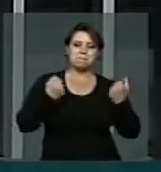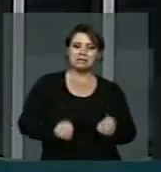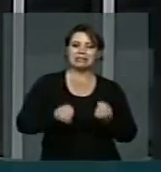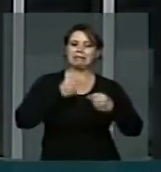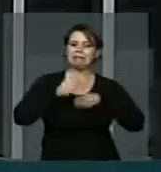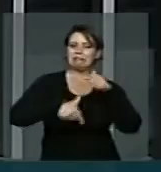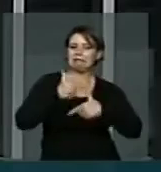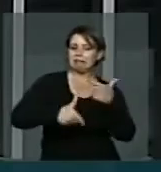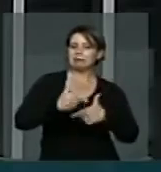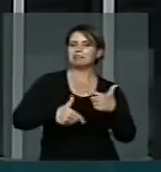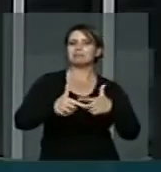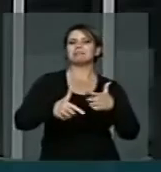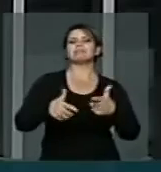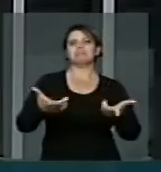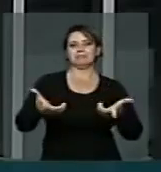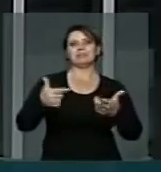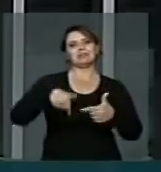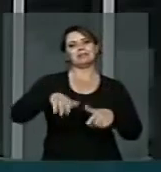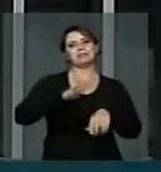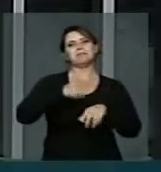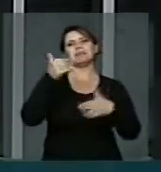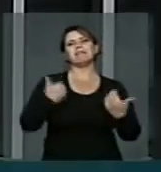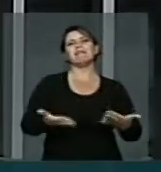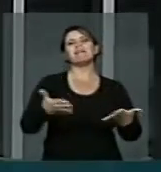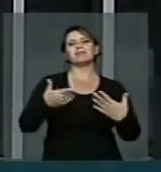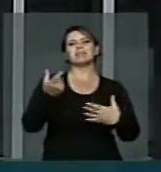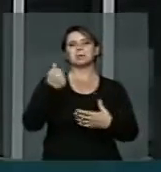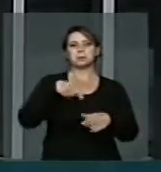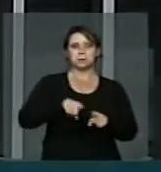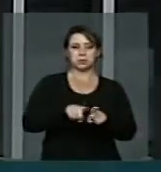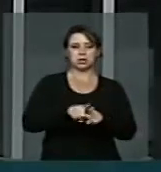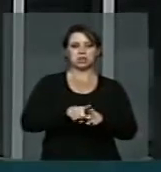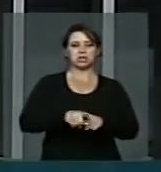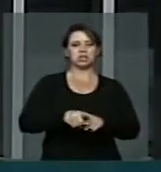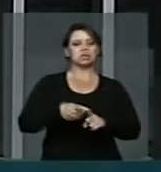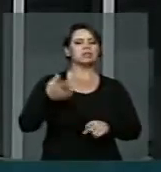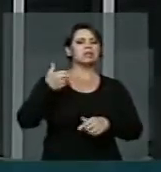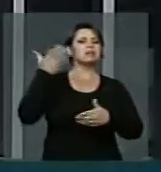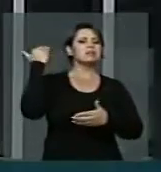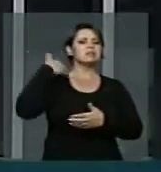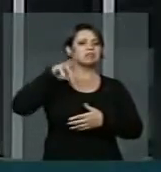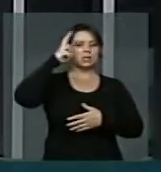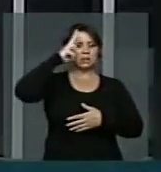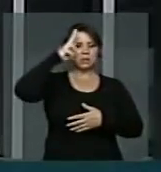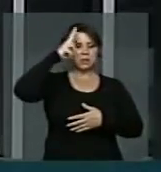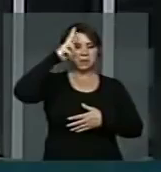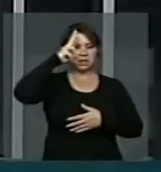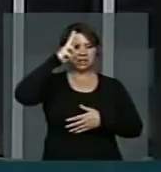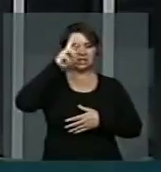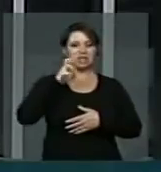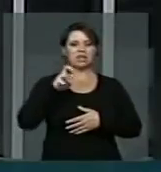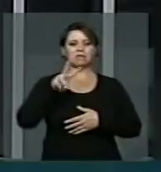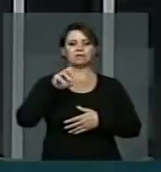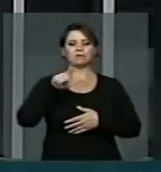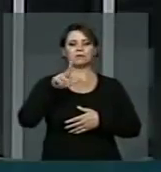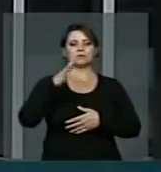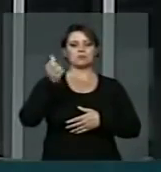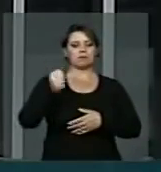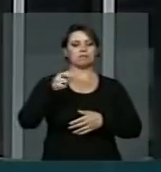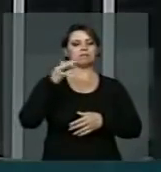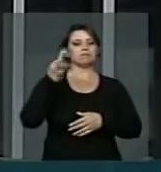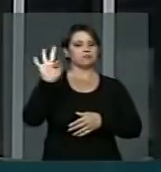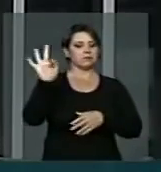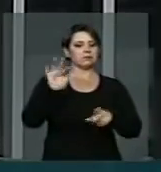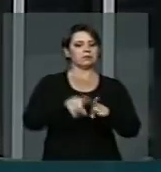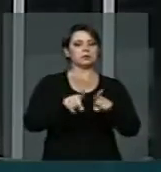Na Revolução Francesa, de 1789, esses impulsos de igualdade,